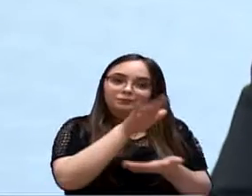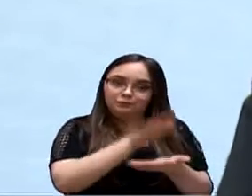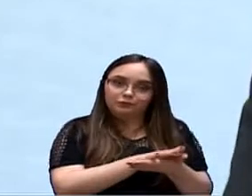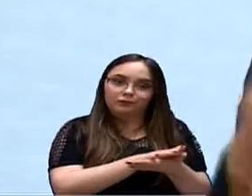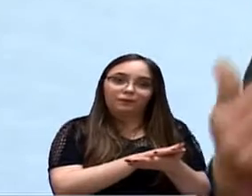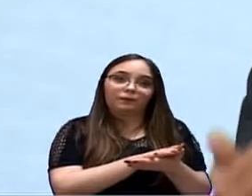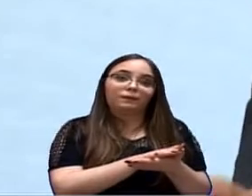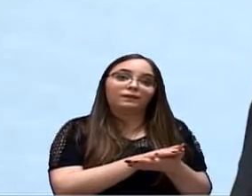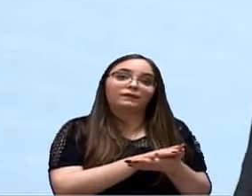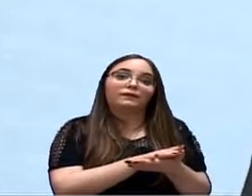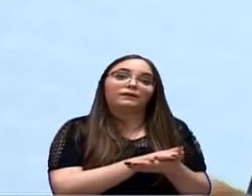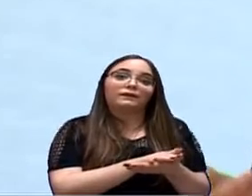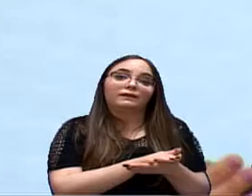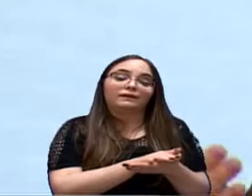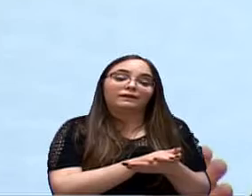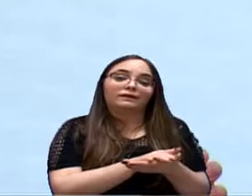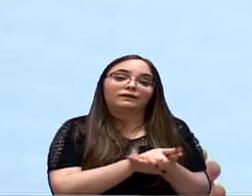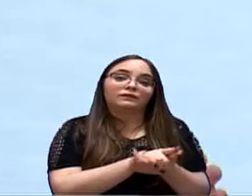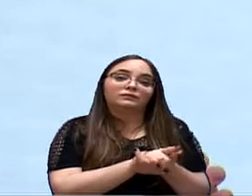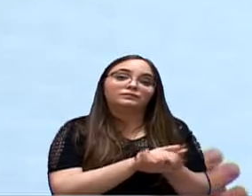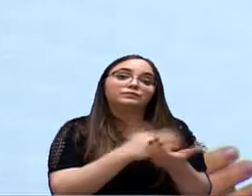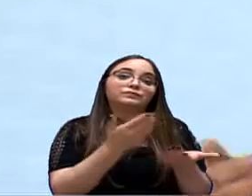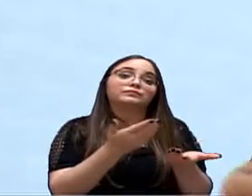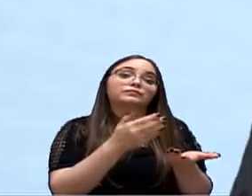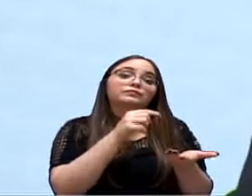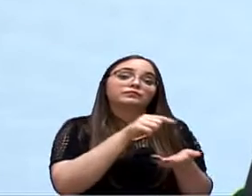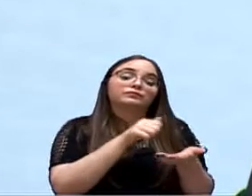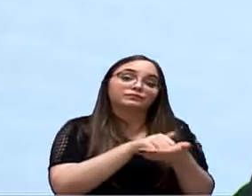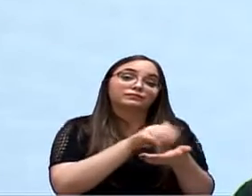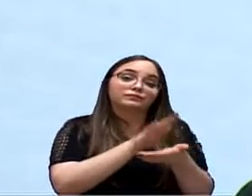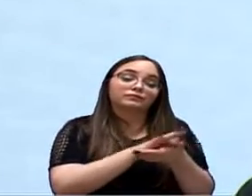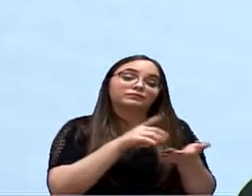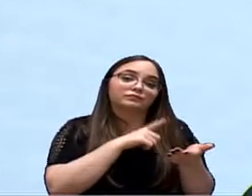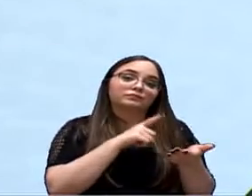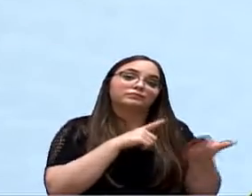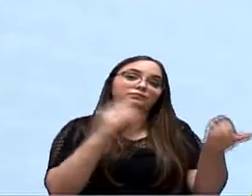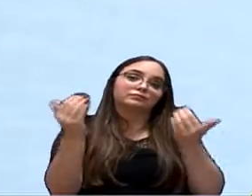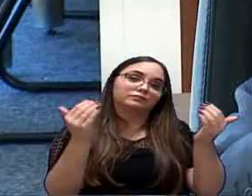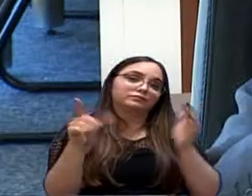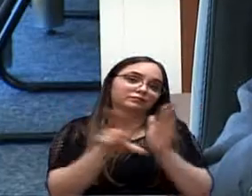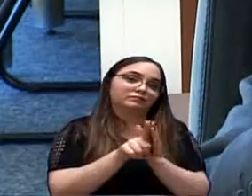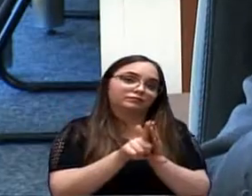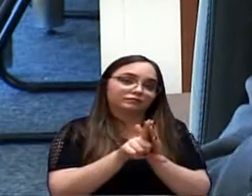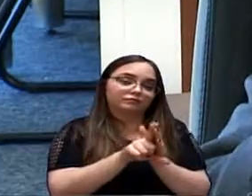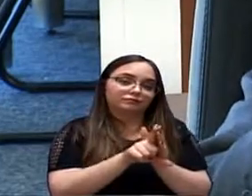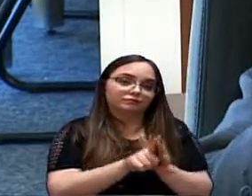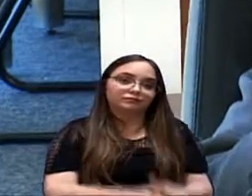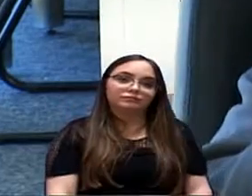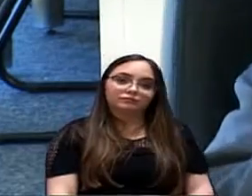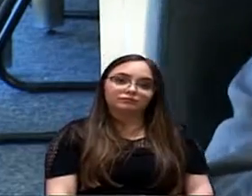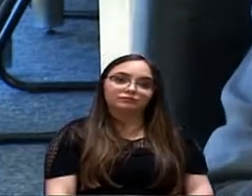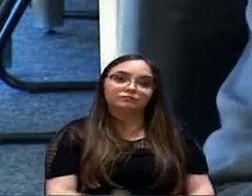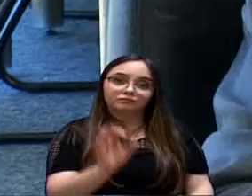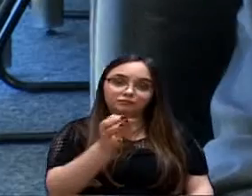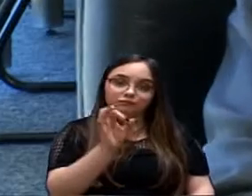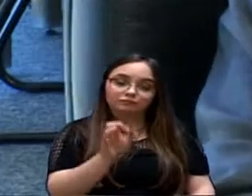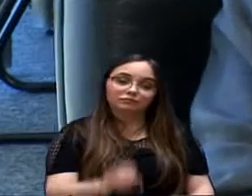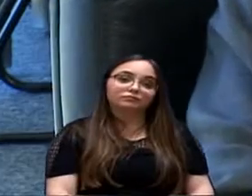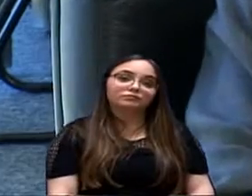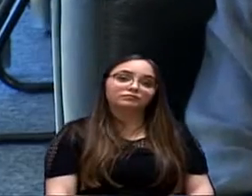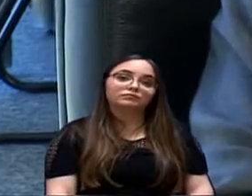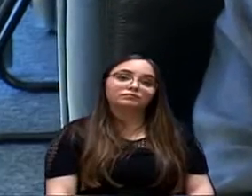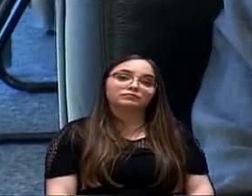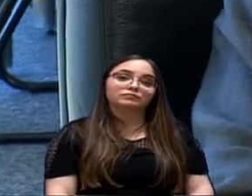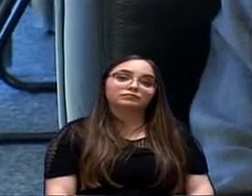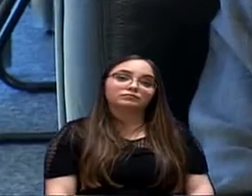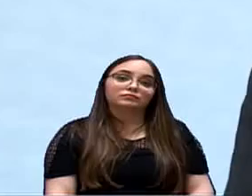Então, a partir disso, ele um termo desse acordo que tem que fazer um comparativo com a legislação. Exatamente, por